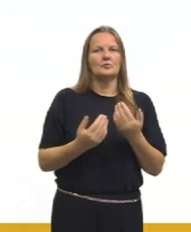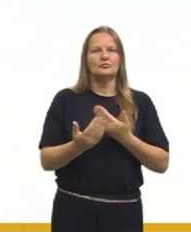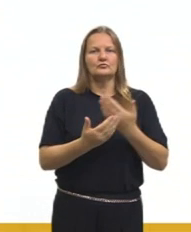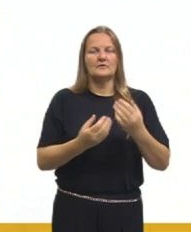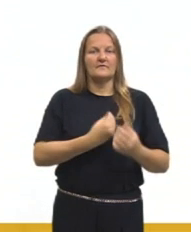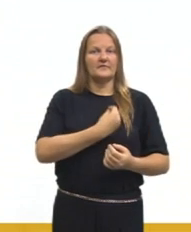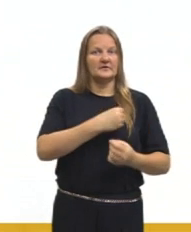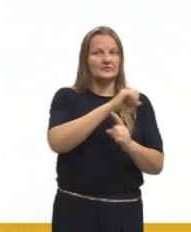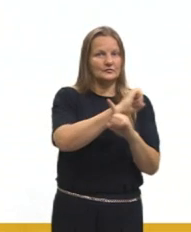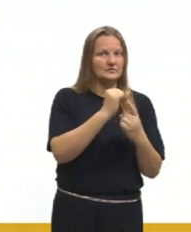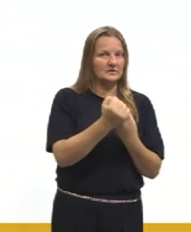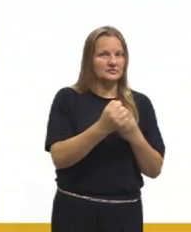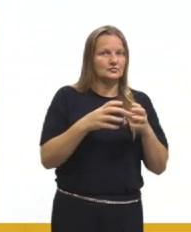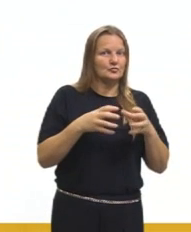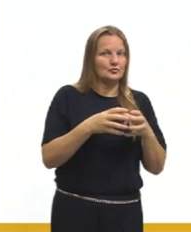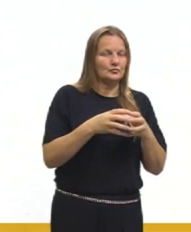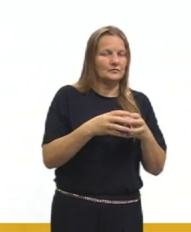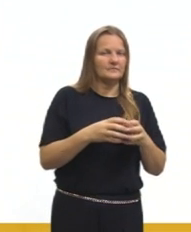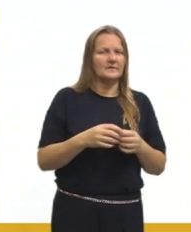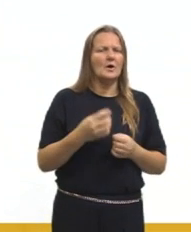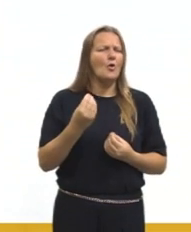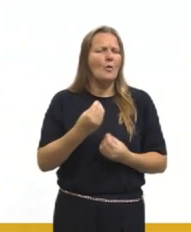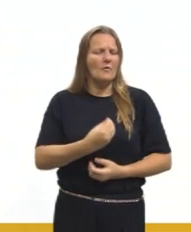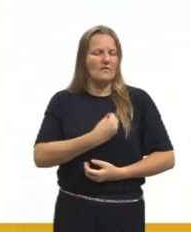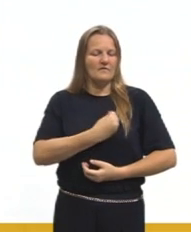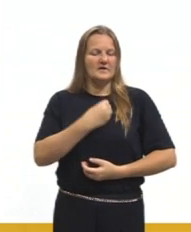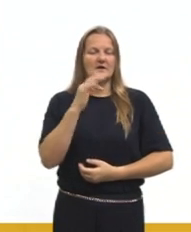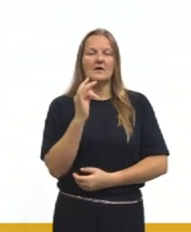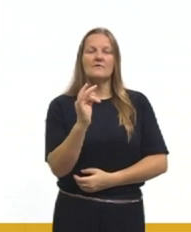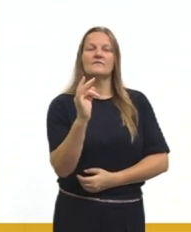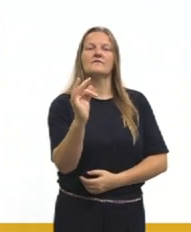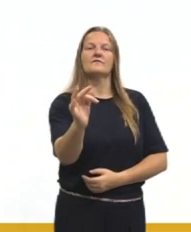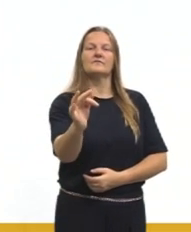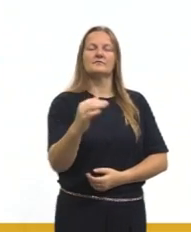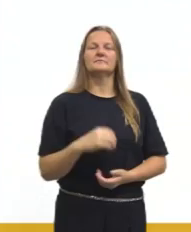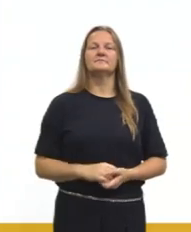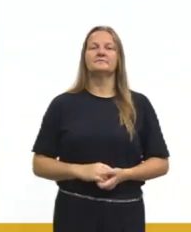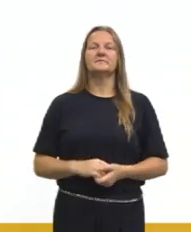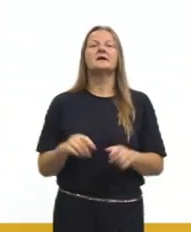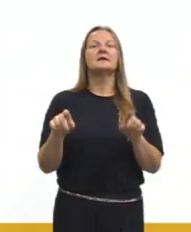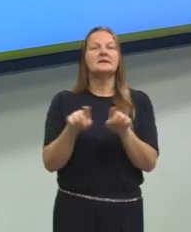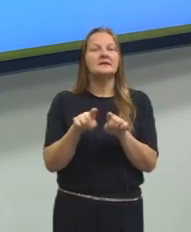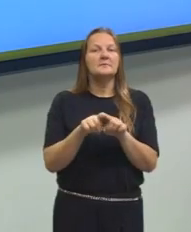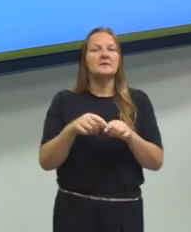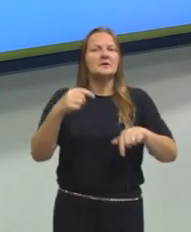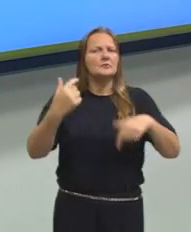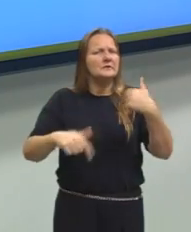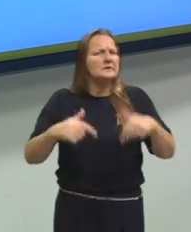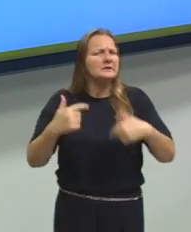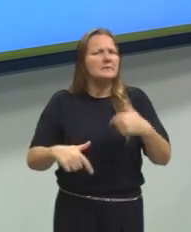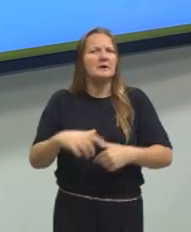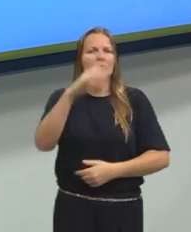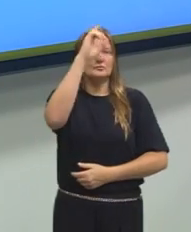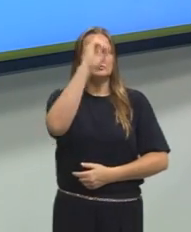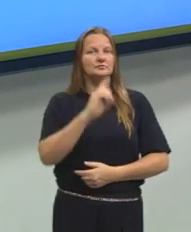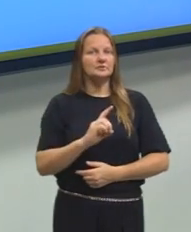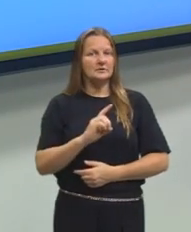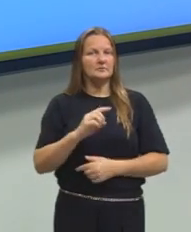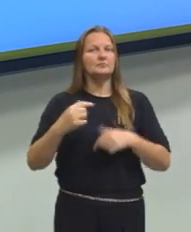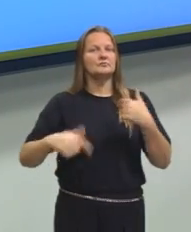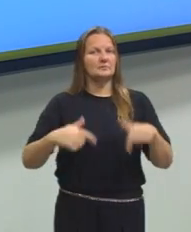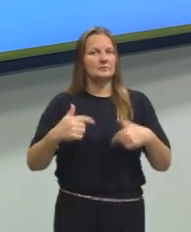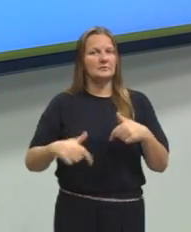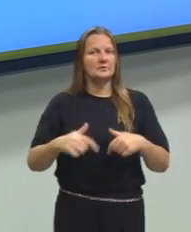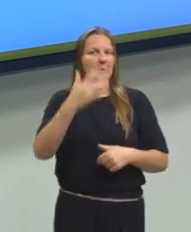sociedade. Então, nós falamos de expectativa de vida, falamos também sobre trabalho, direitos dos